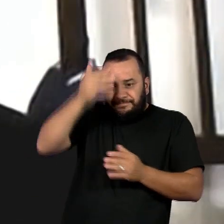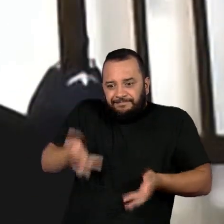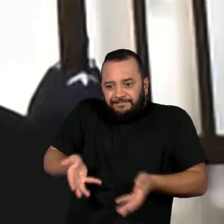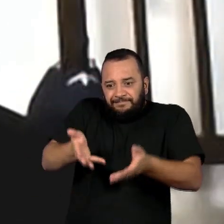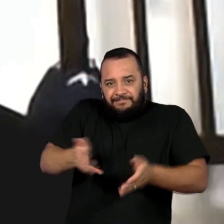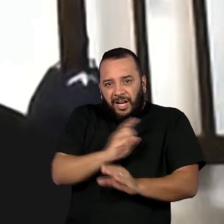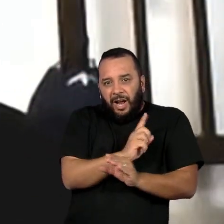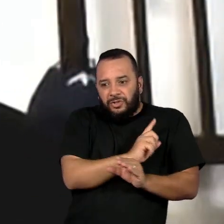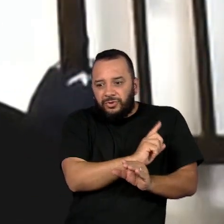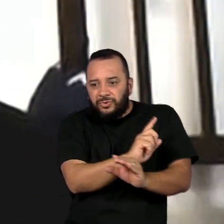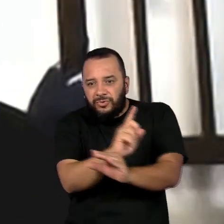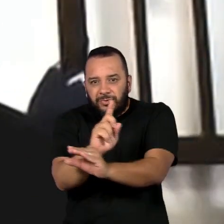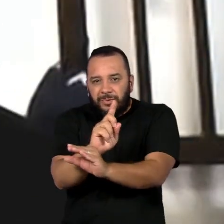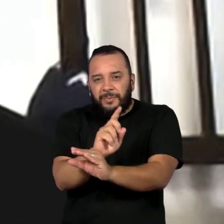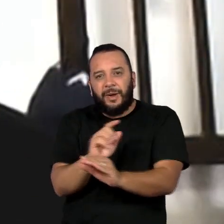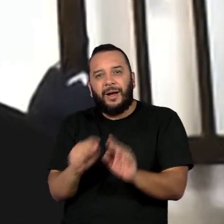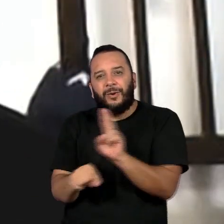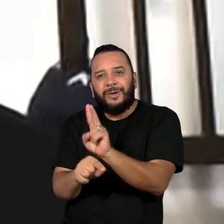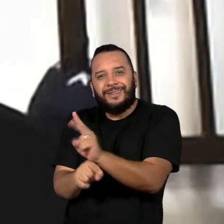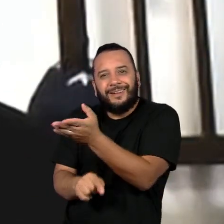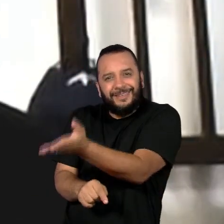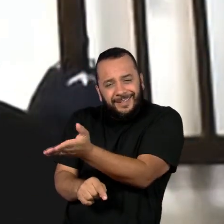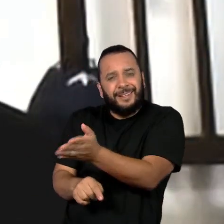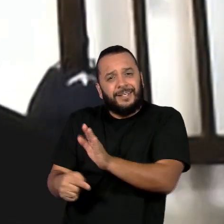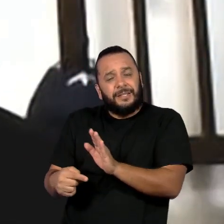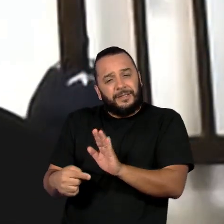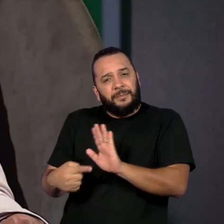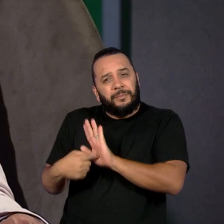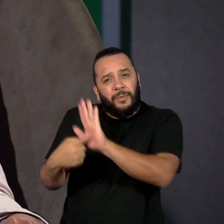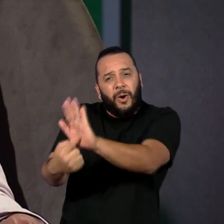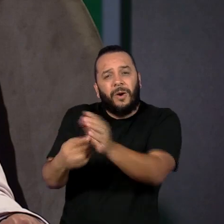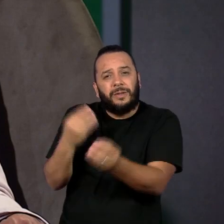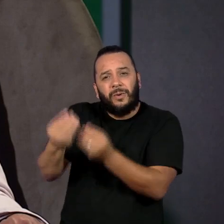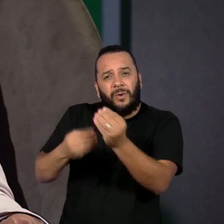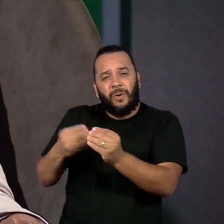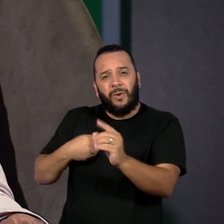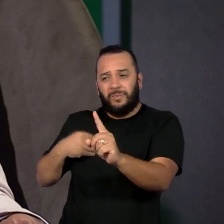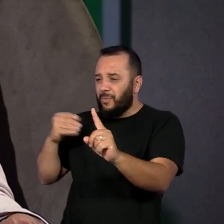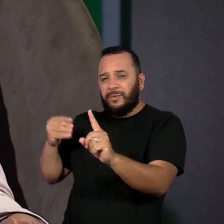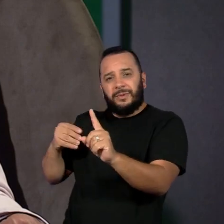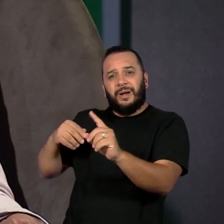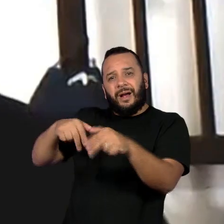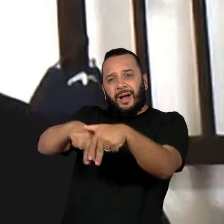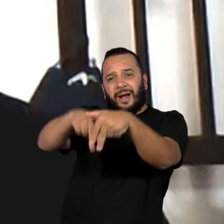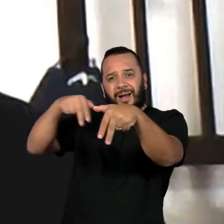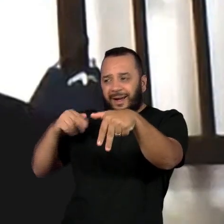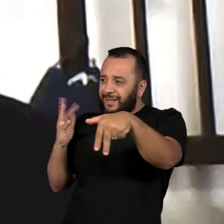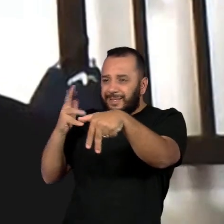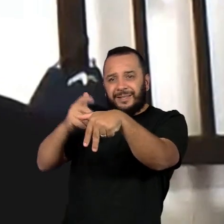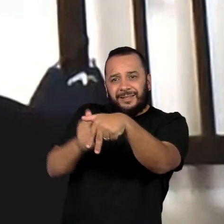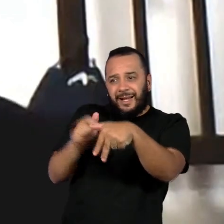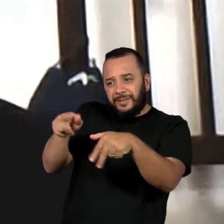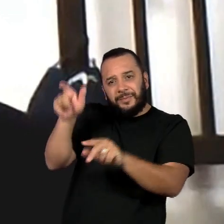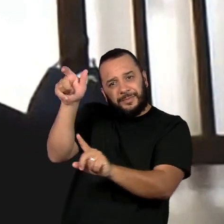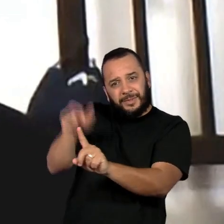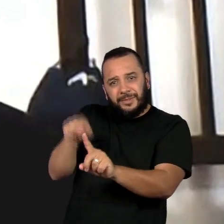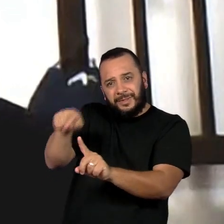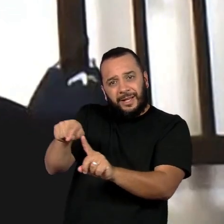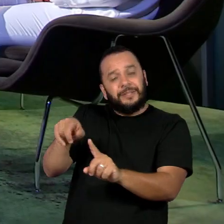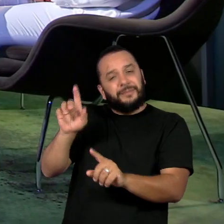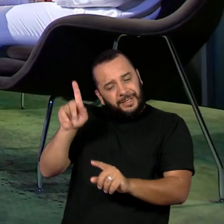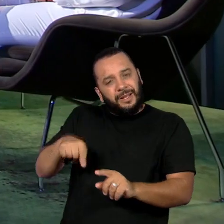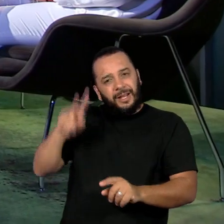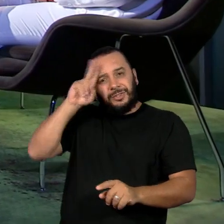dias de hoje e tento evocar um pouco da ancestralidade desse meu personagem. Mas é uma declaração de amor à literatura.